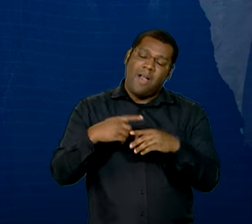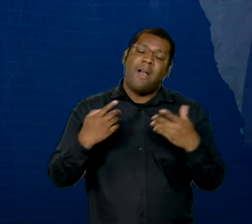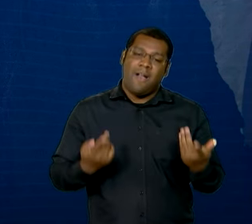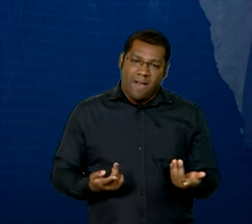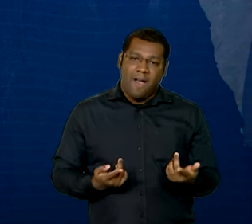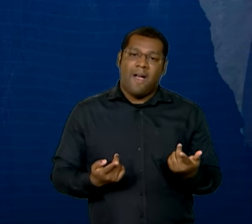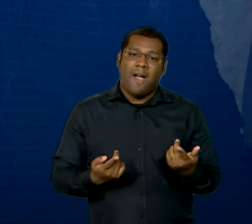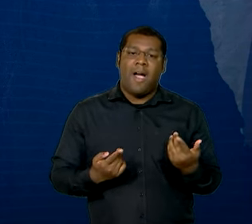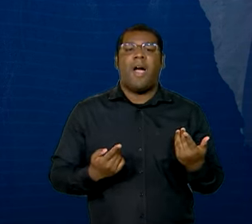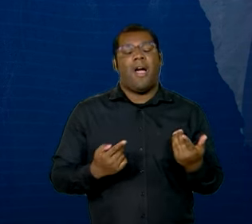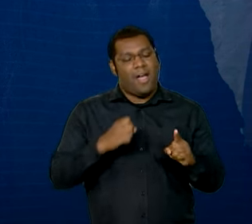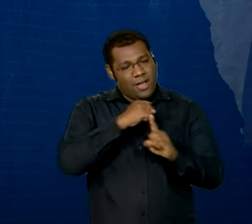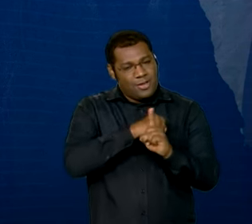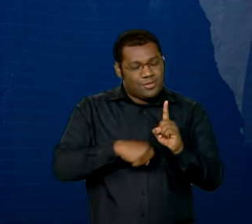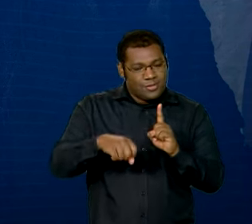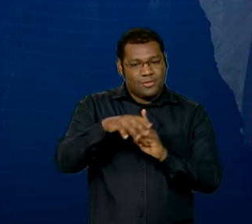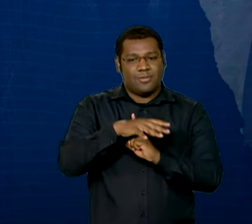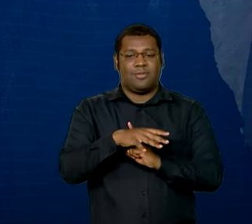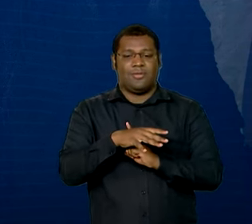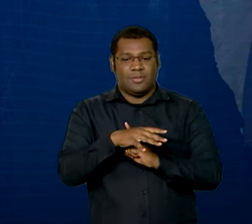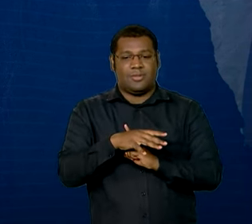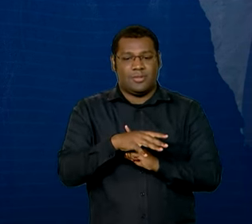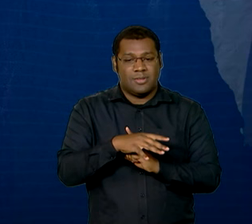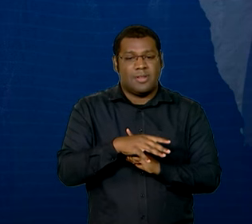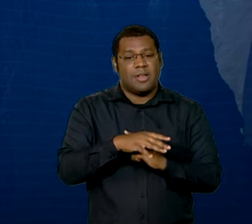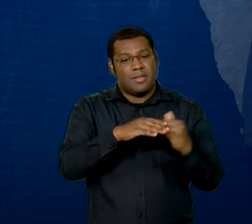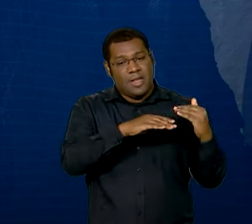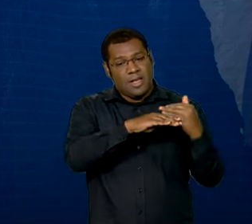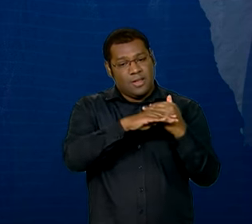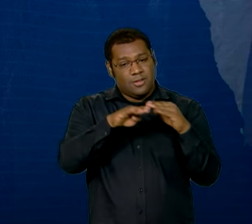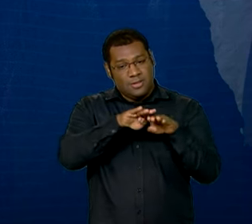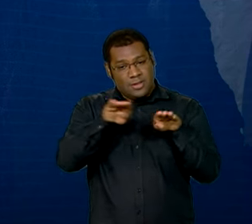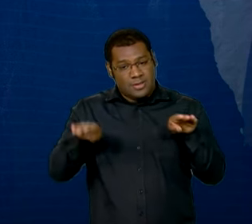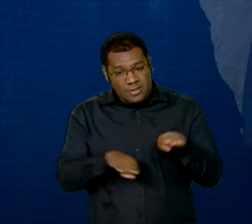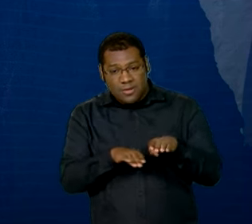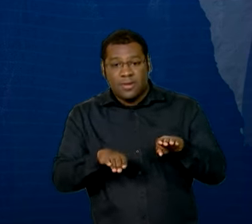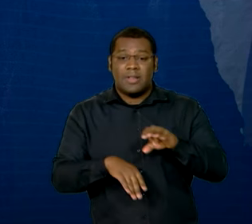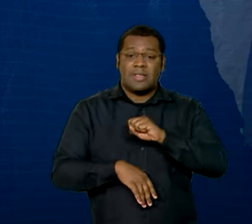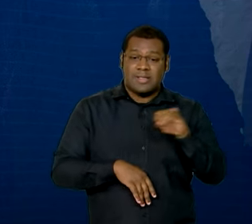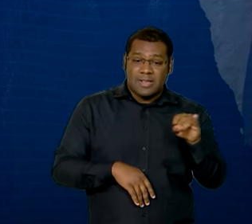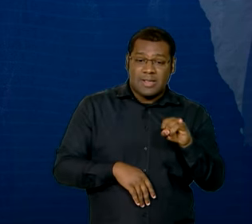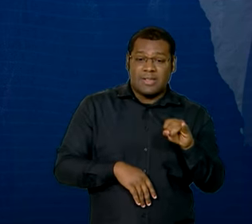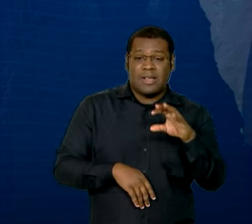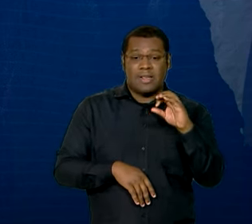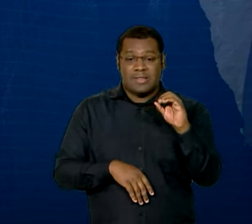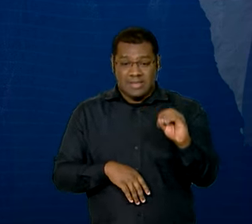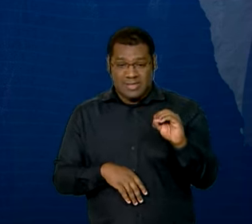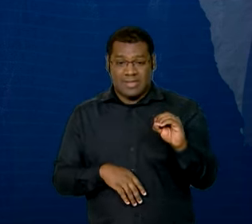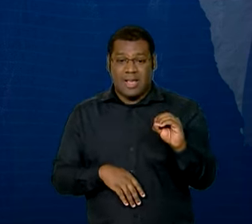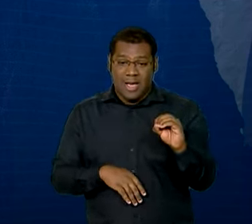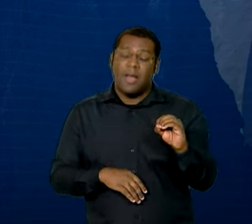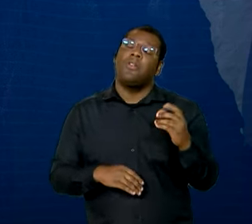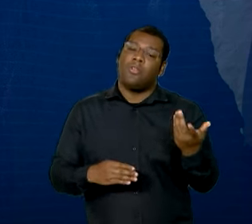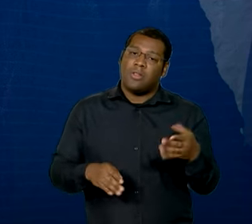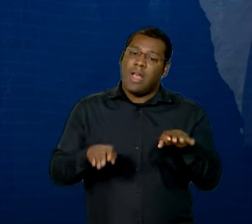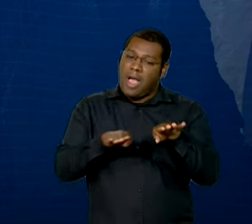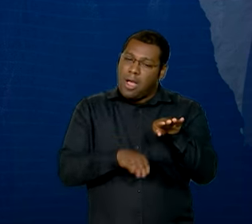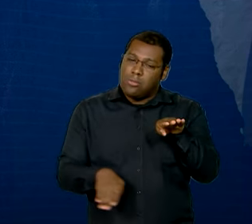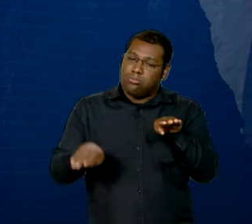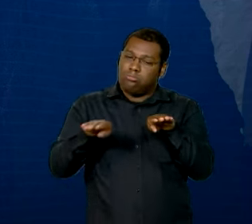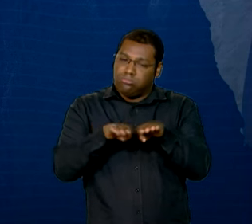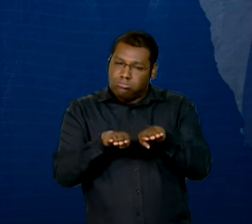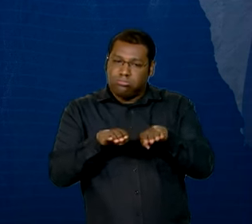mais igualitária é essa sociedade. Na região norte, o índice passou de 0,509 em 2022